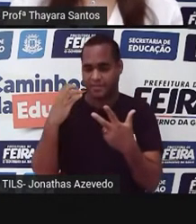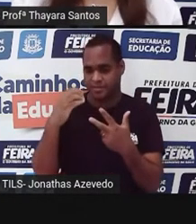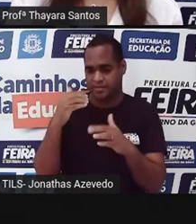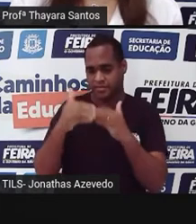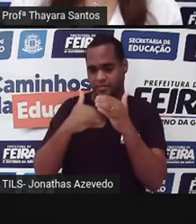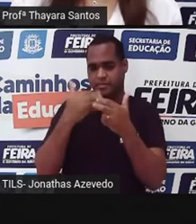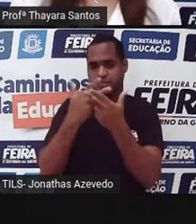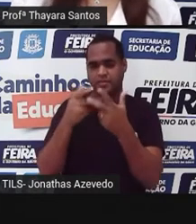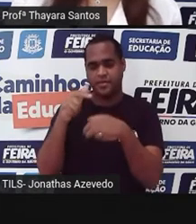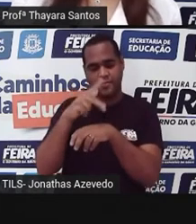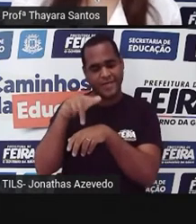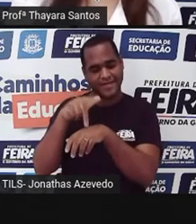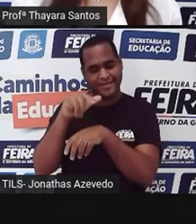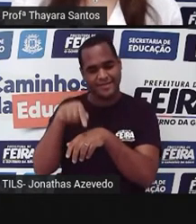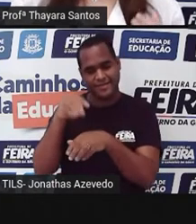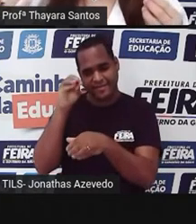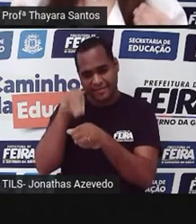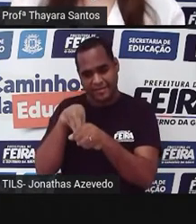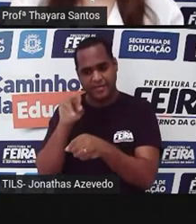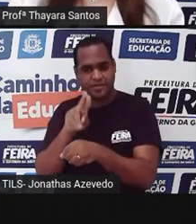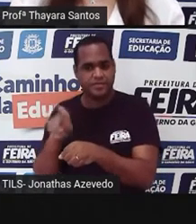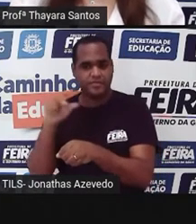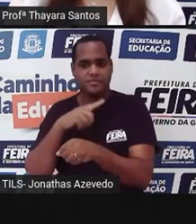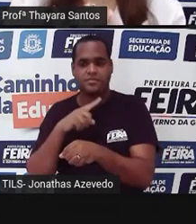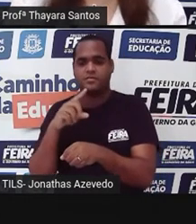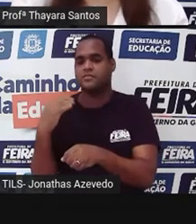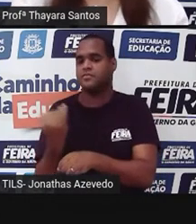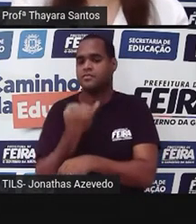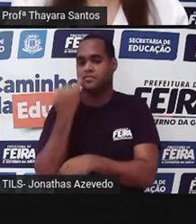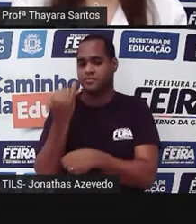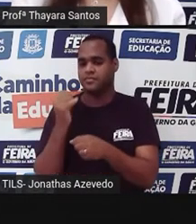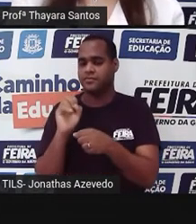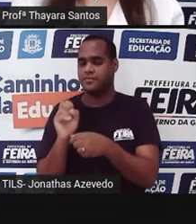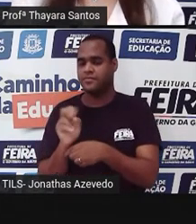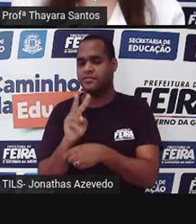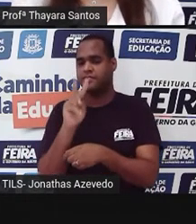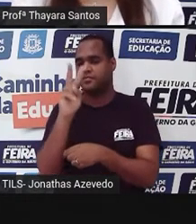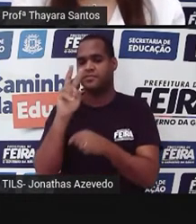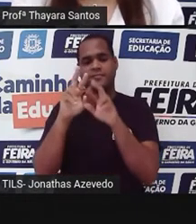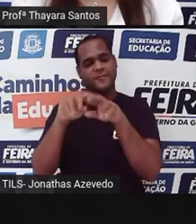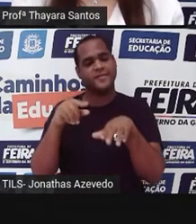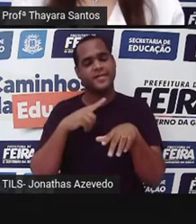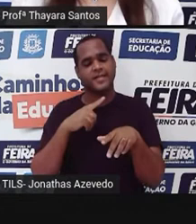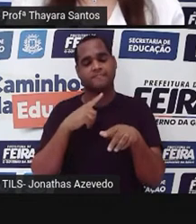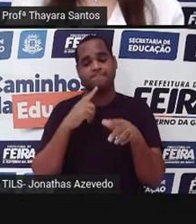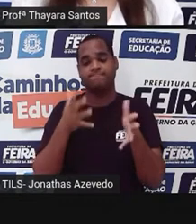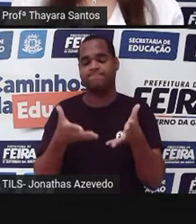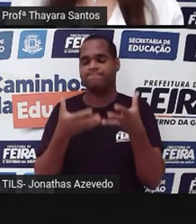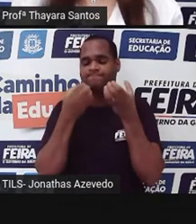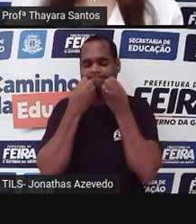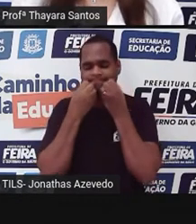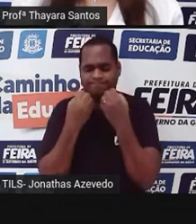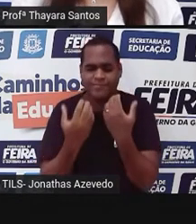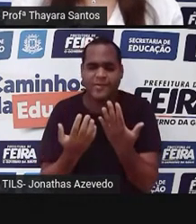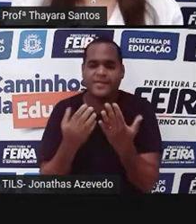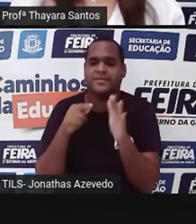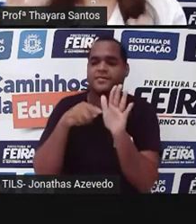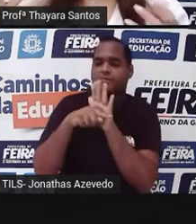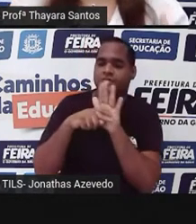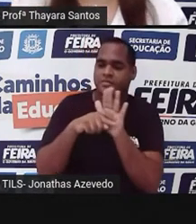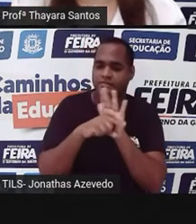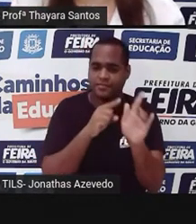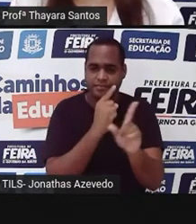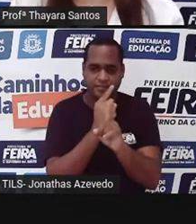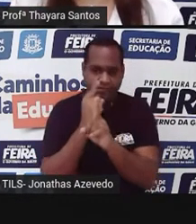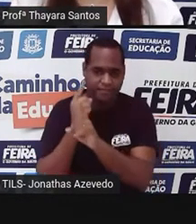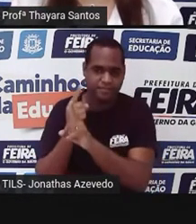país está dentro dessas universidades. Então, por isso que é tão importante valorizar esses profissionais e investir nessas pesquisas pra que